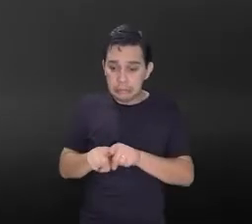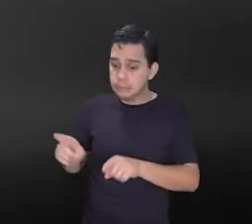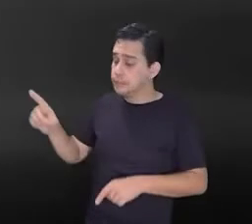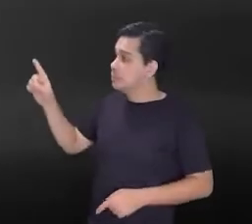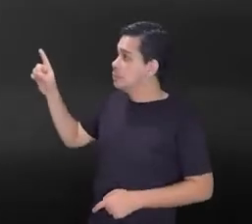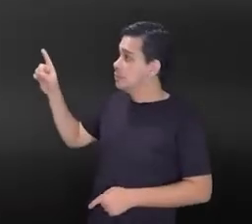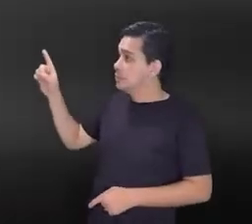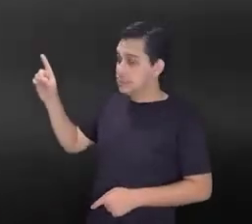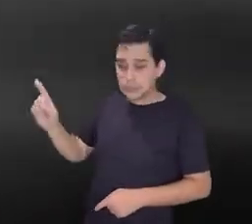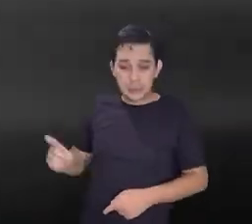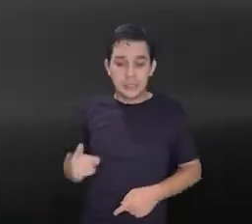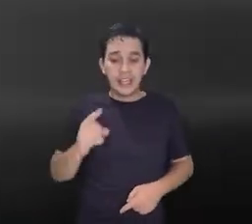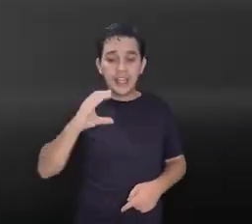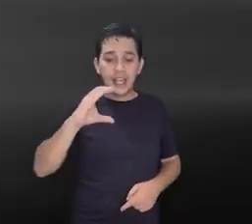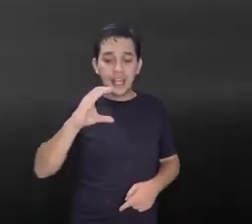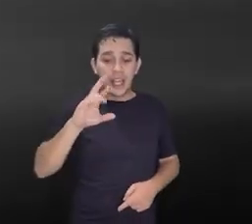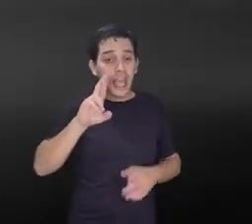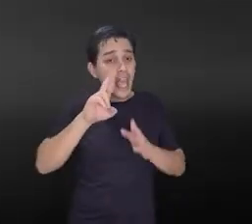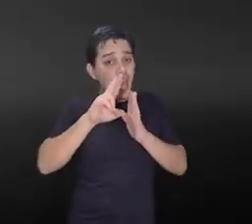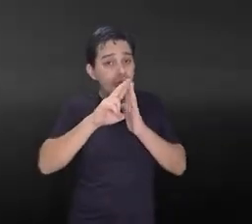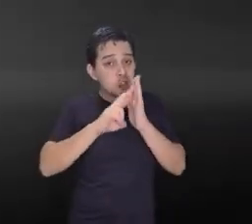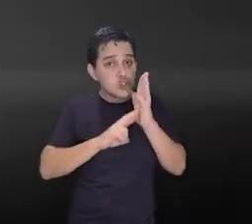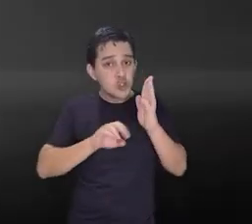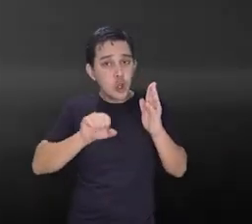resolução CONAMA 357 de 2005.